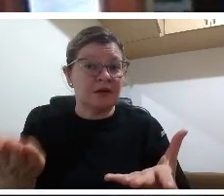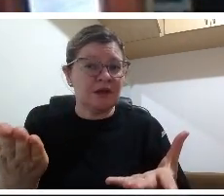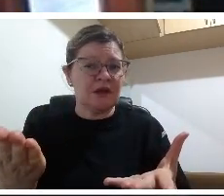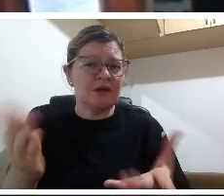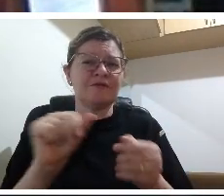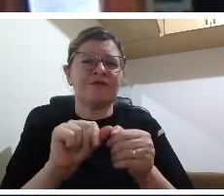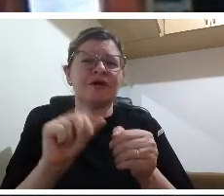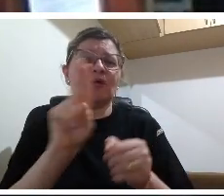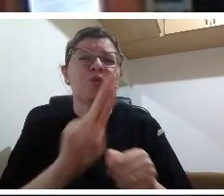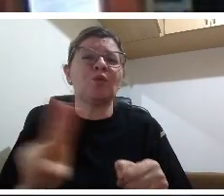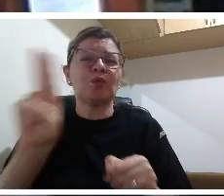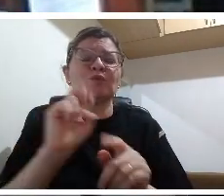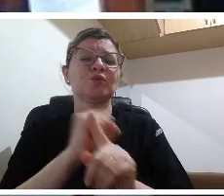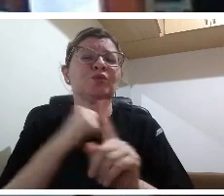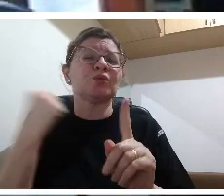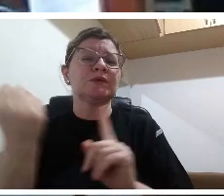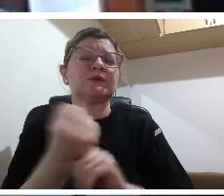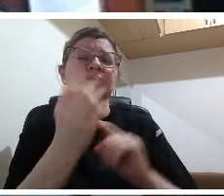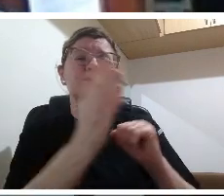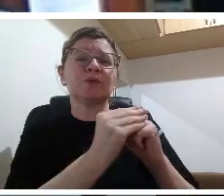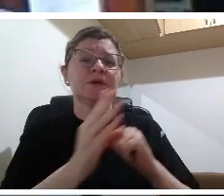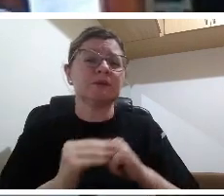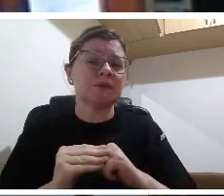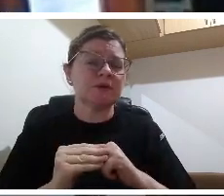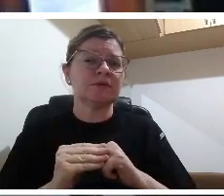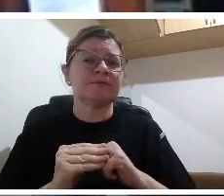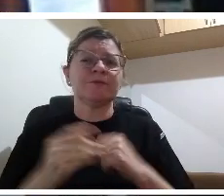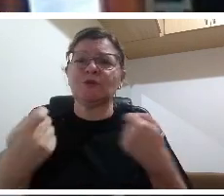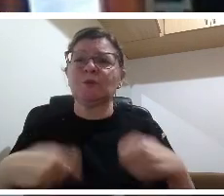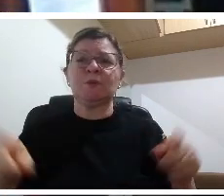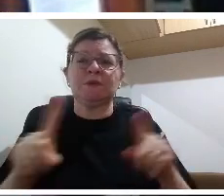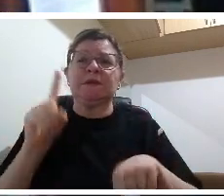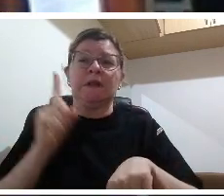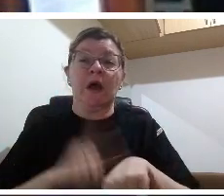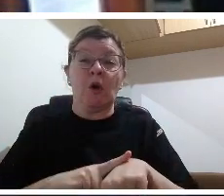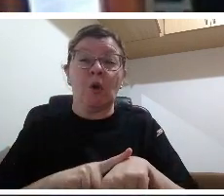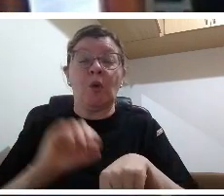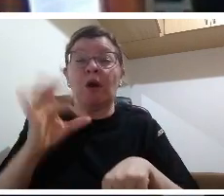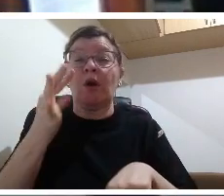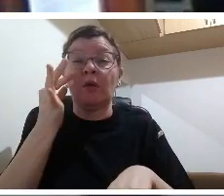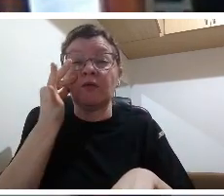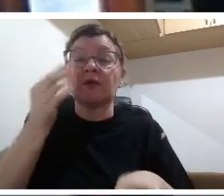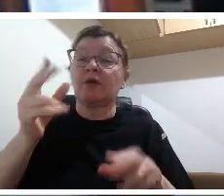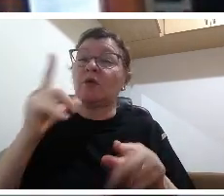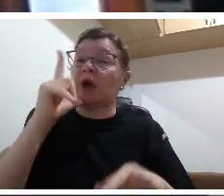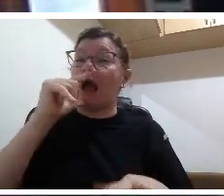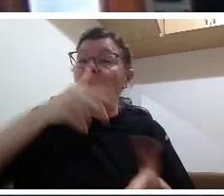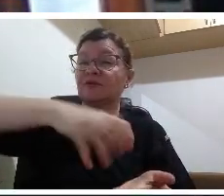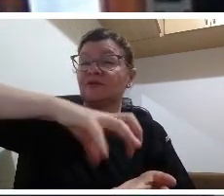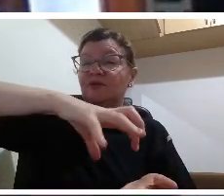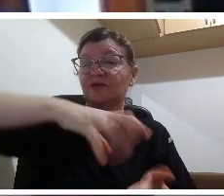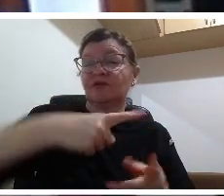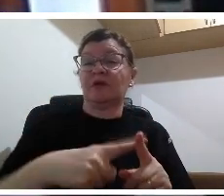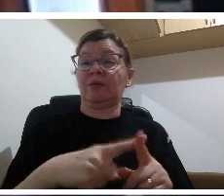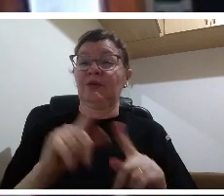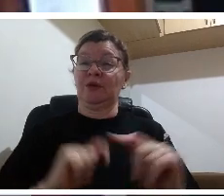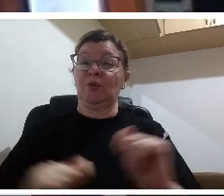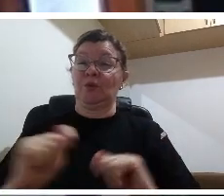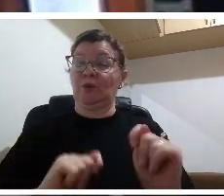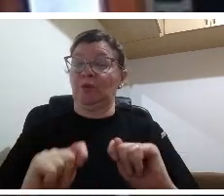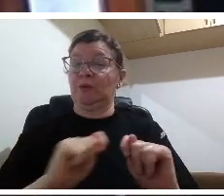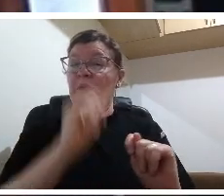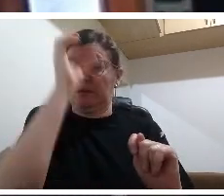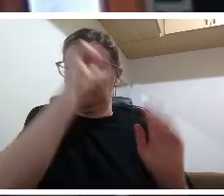sabia que tinha que cruzar água em casa mas eu diria o para que? não está nos livros de didática nem no próprio